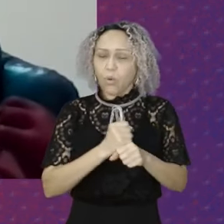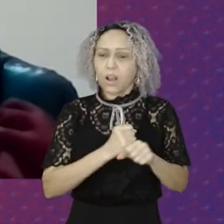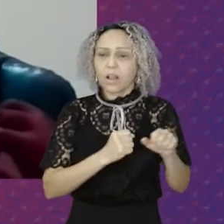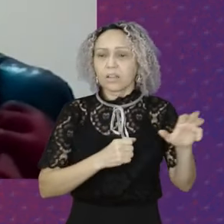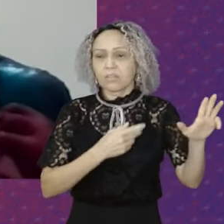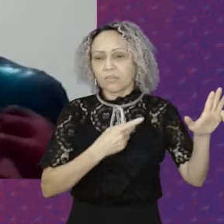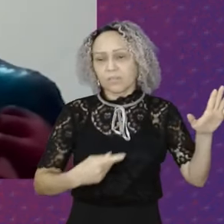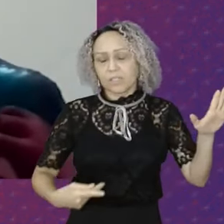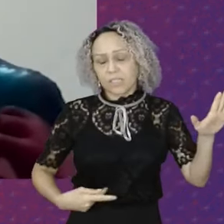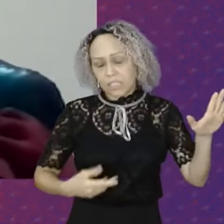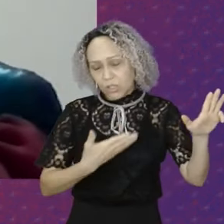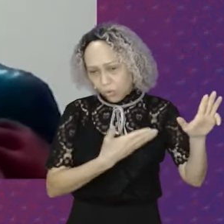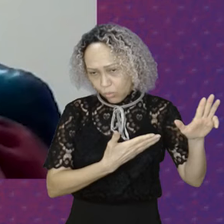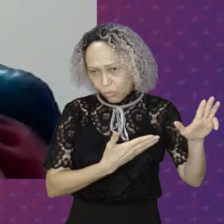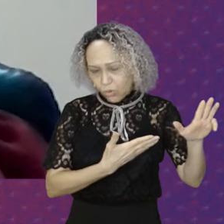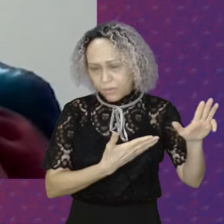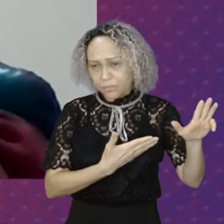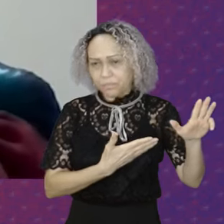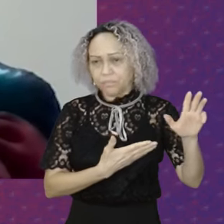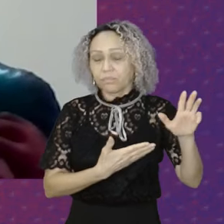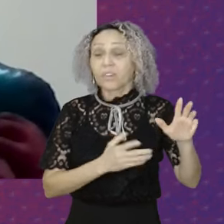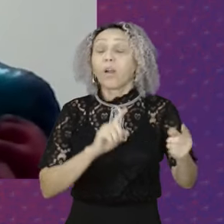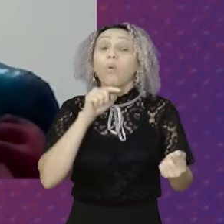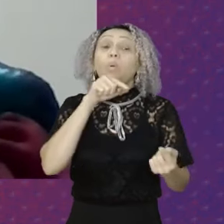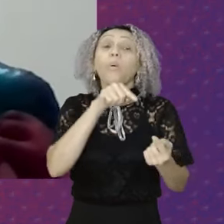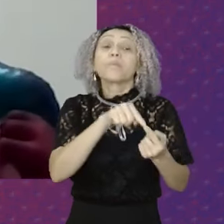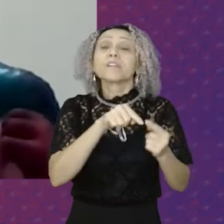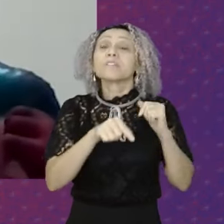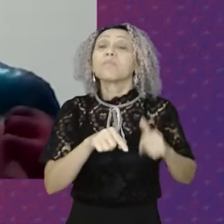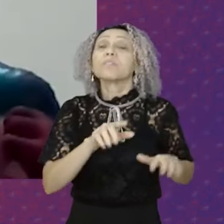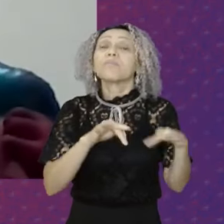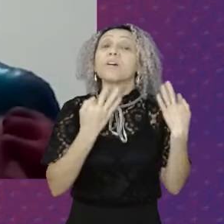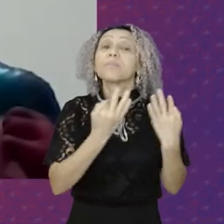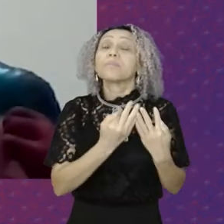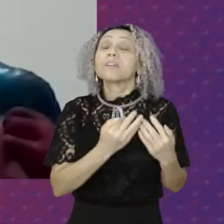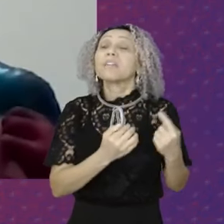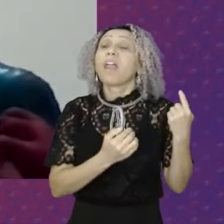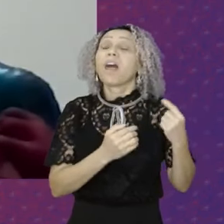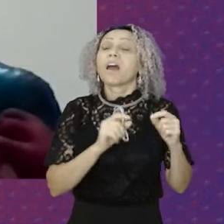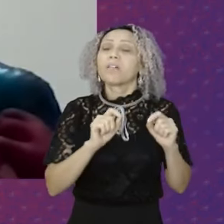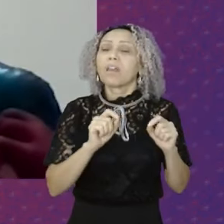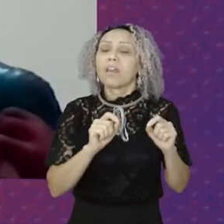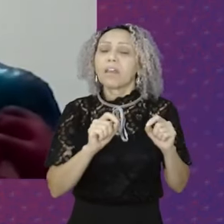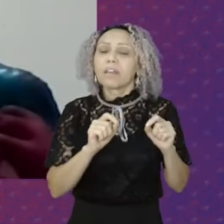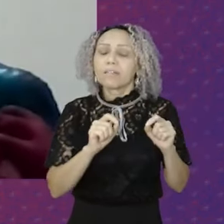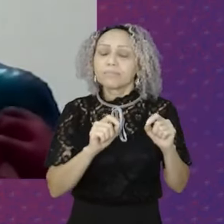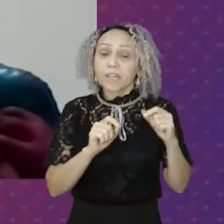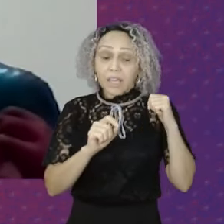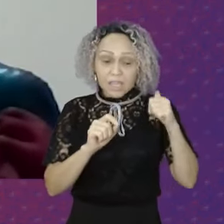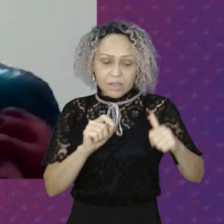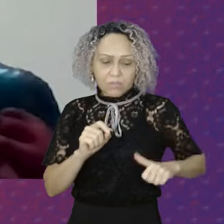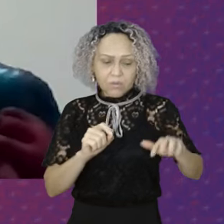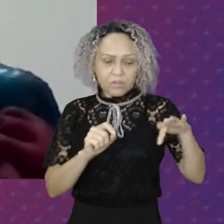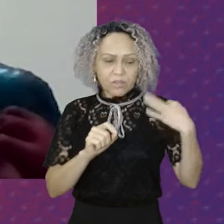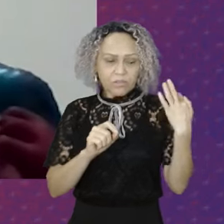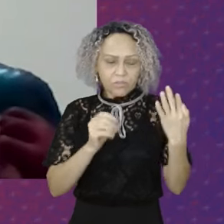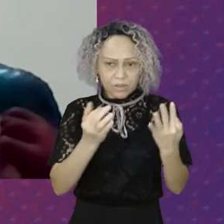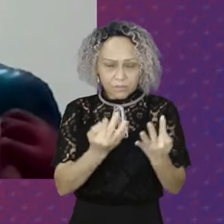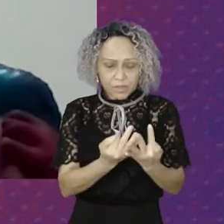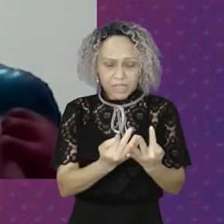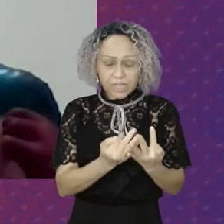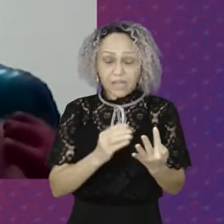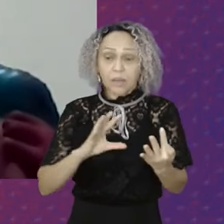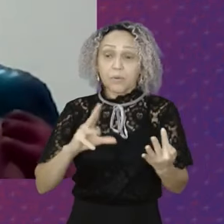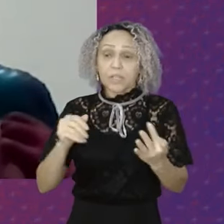E ele tinha um objetivo Que era de unificar Todos os programas De transferência Condicionado de